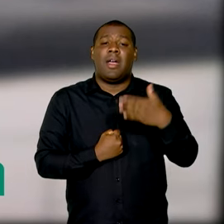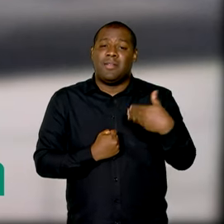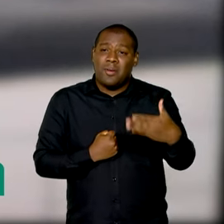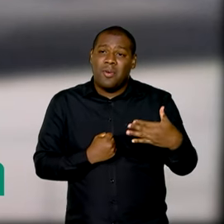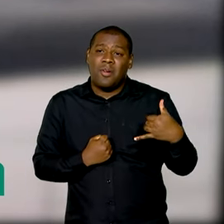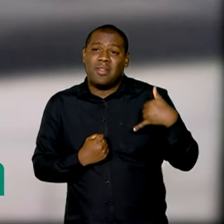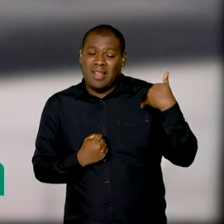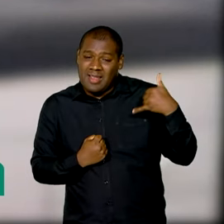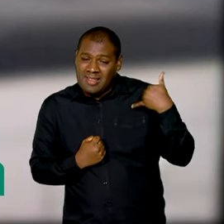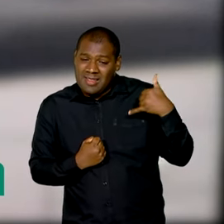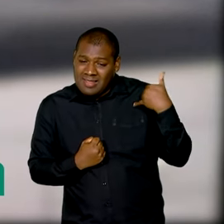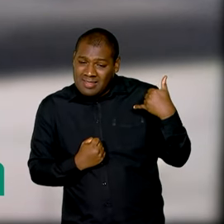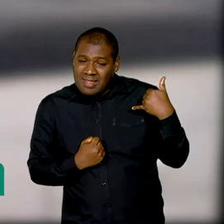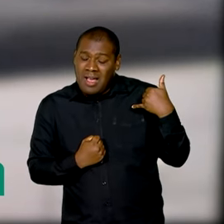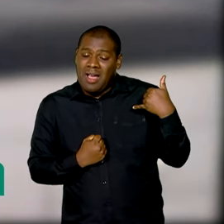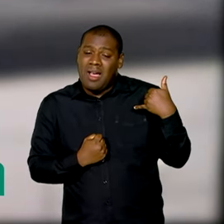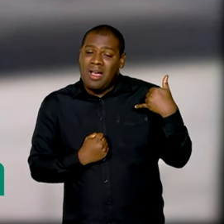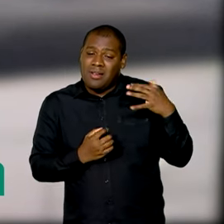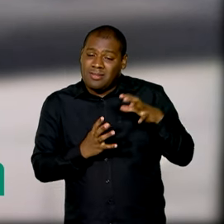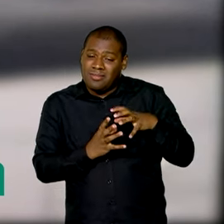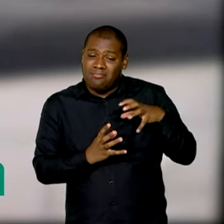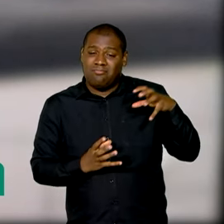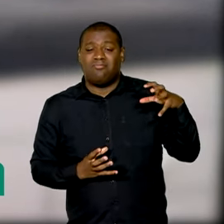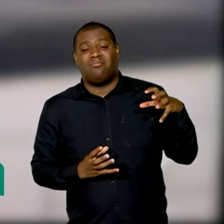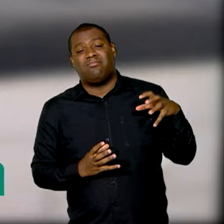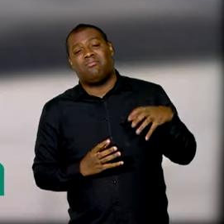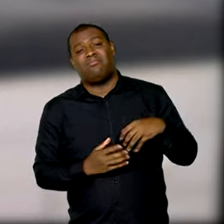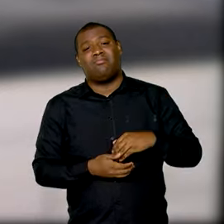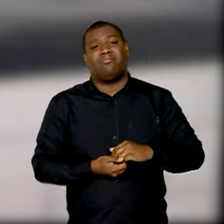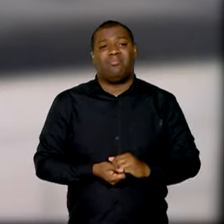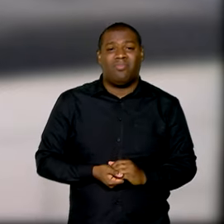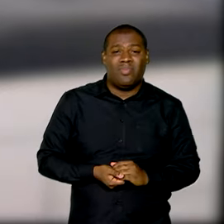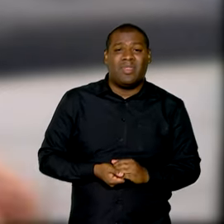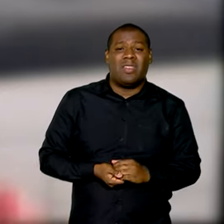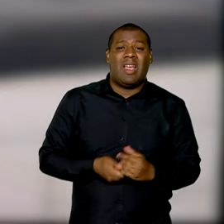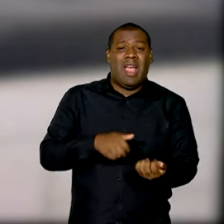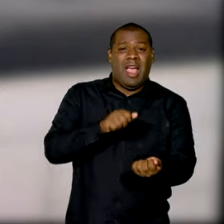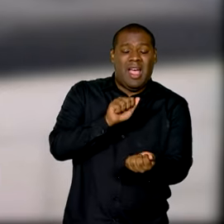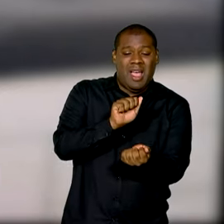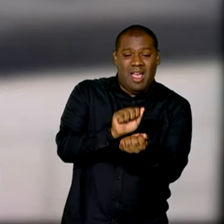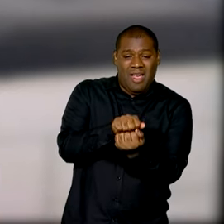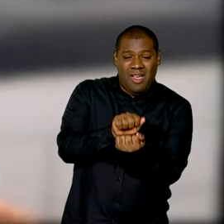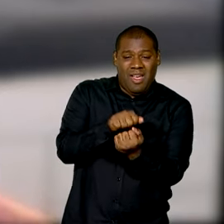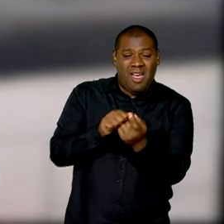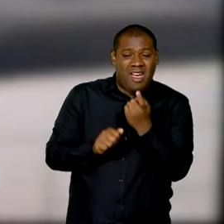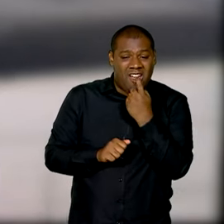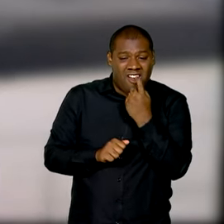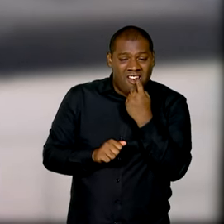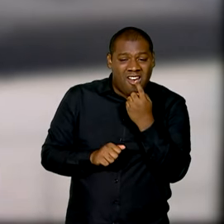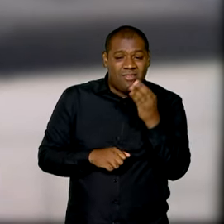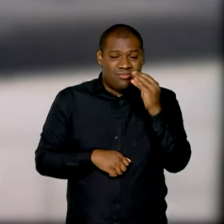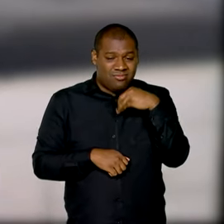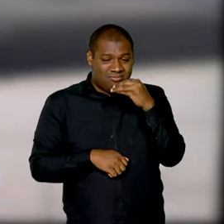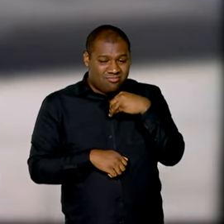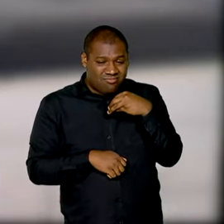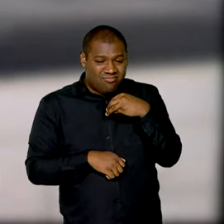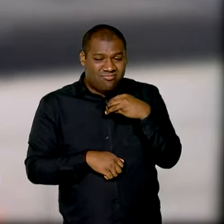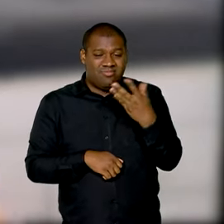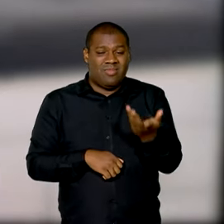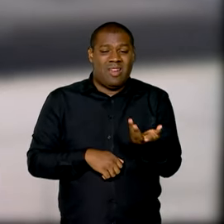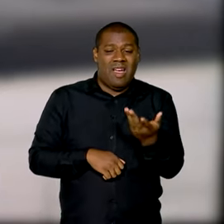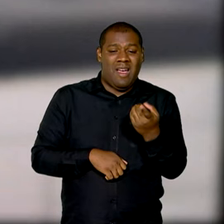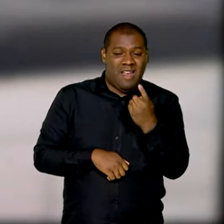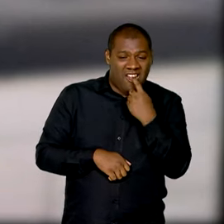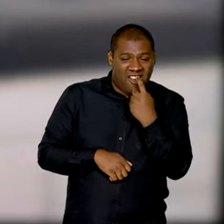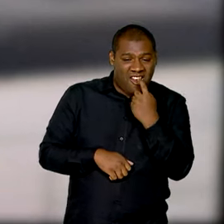idade, enfim, e outros fatores, eles podem se enfraquecer, eles vão desidratando e eles acabam rompendo. E